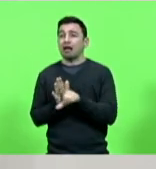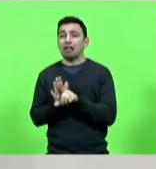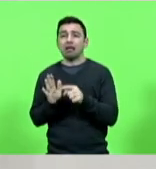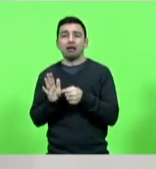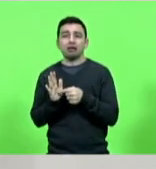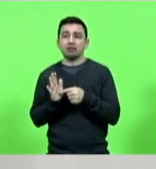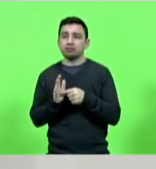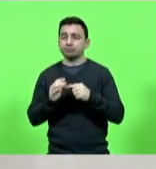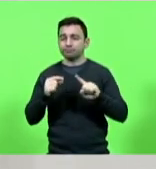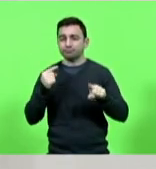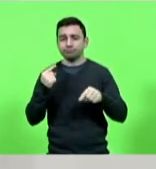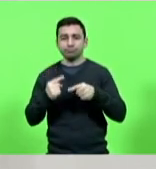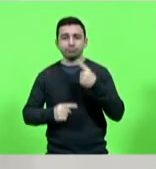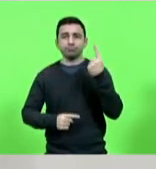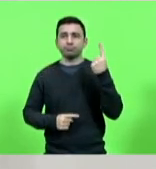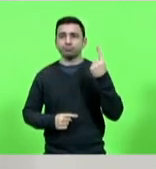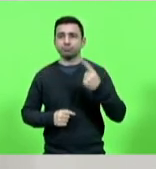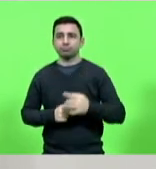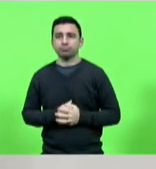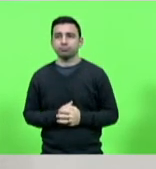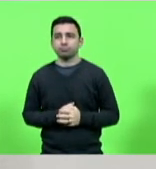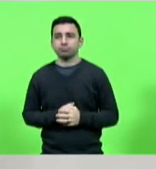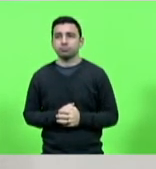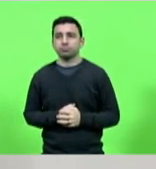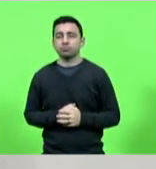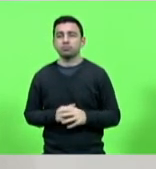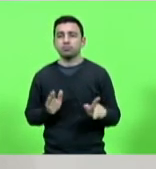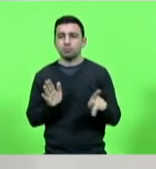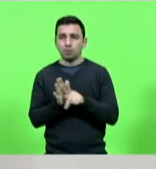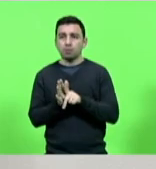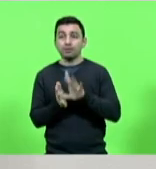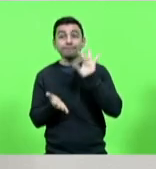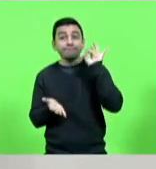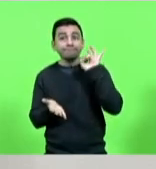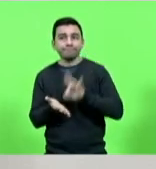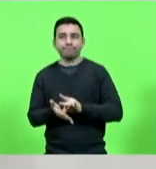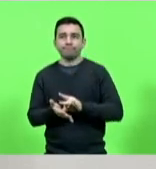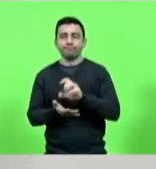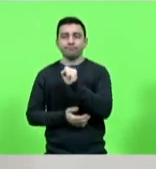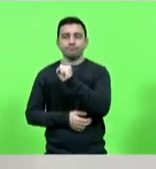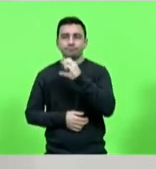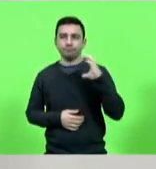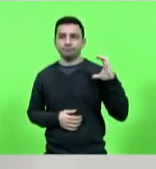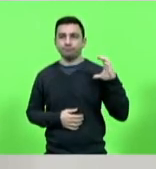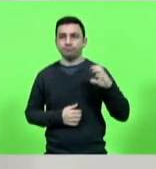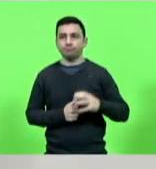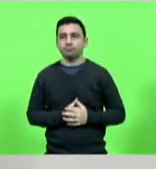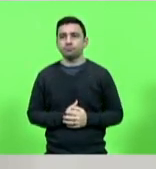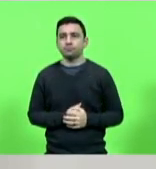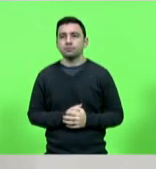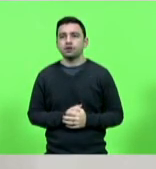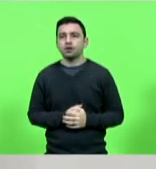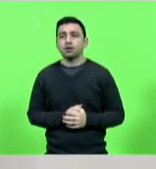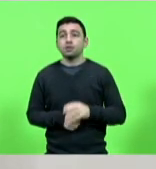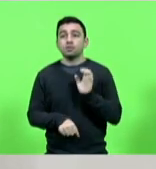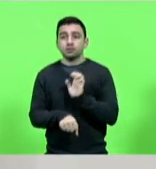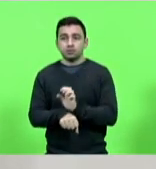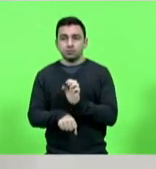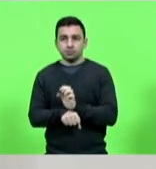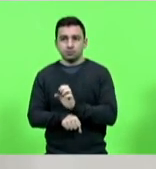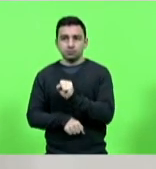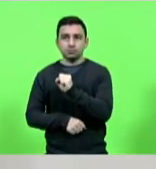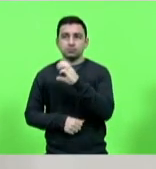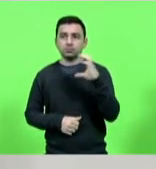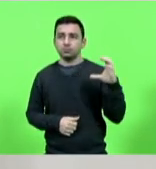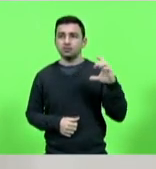compatível com a nossa realidade catarinense. Nosso Estado, apesar de ser pequeno, tem